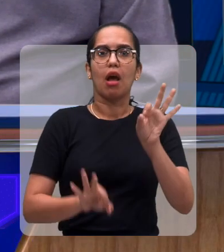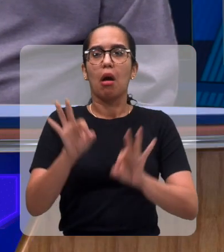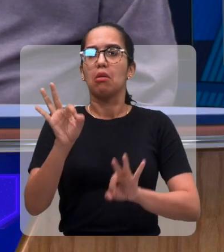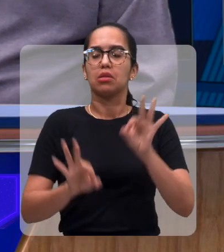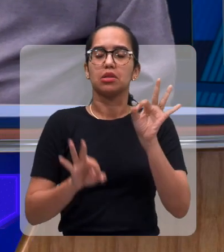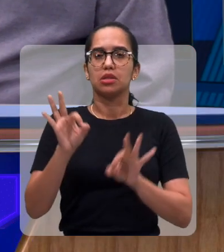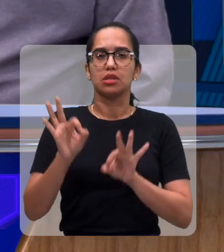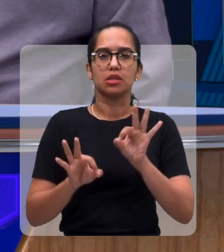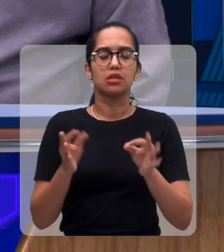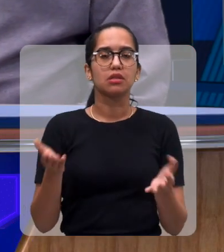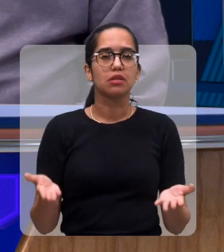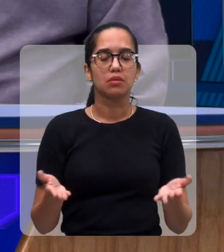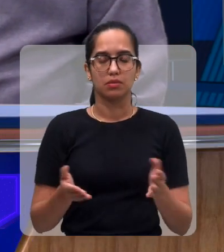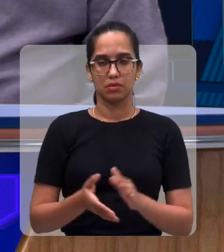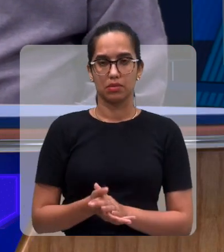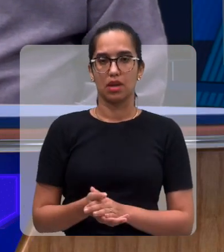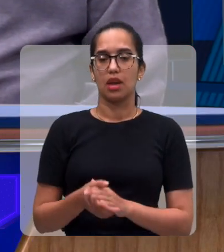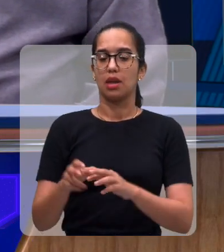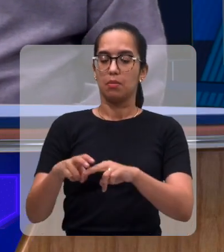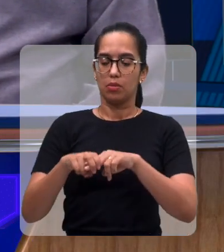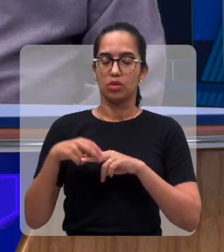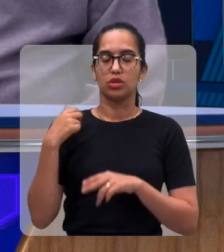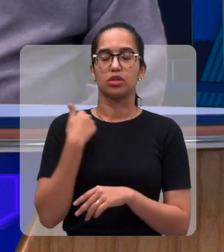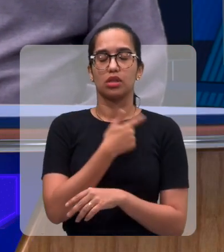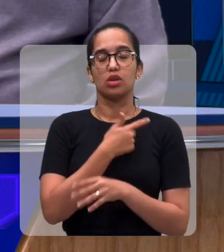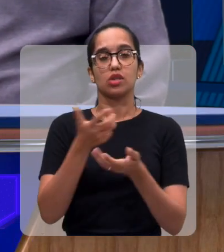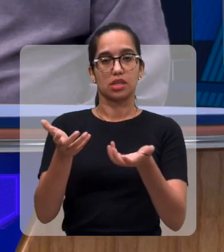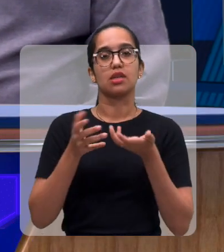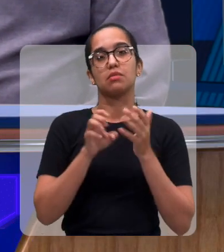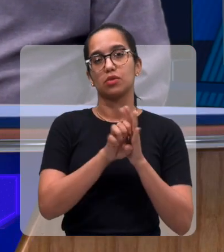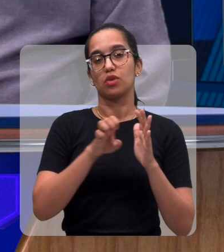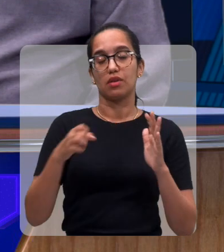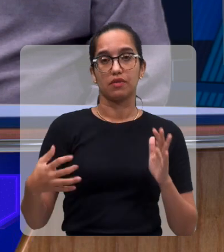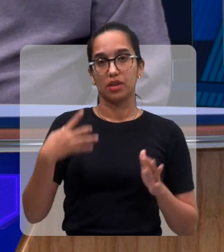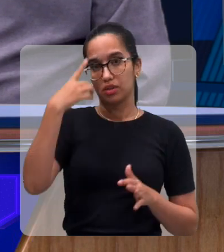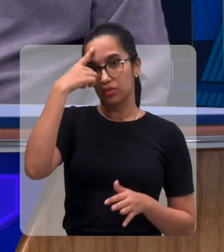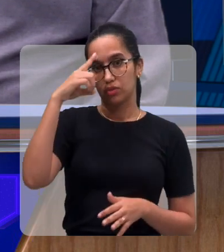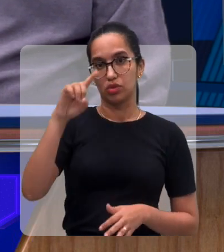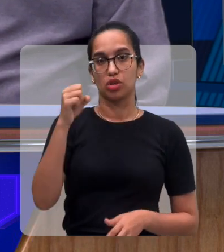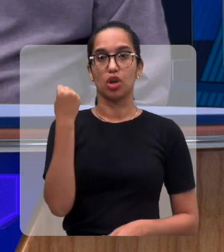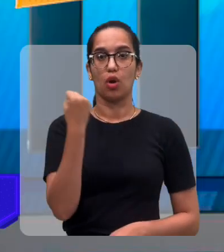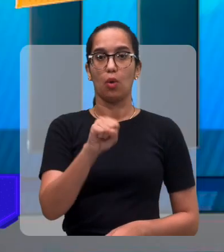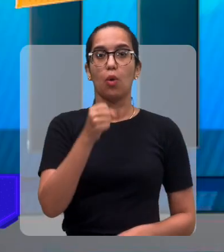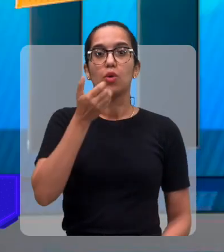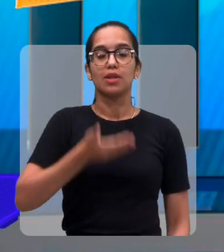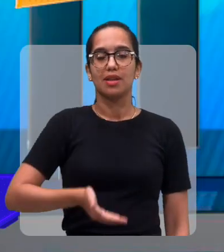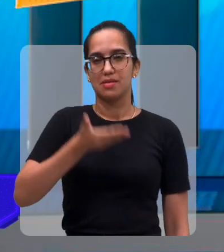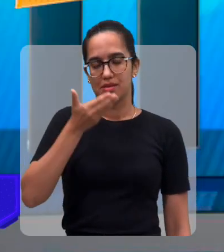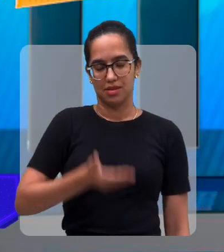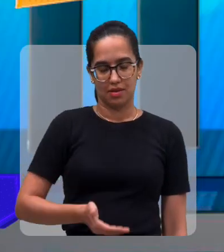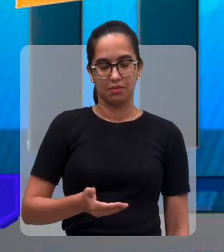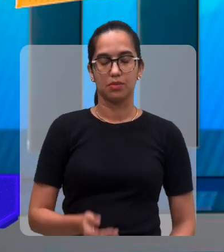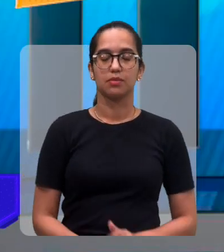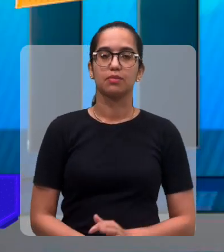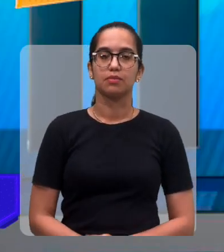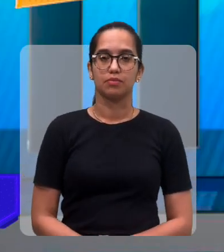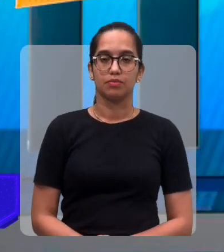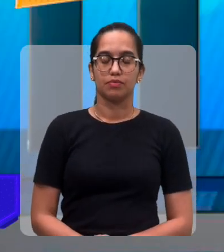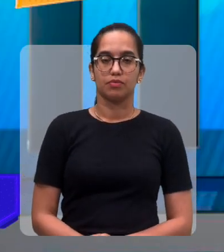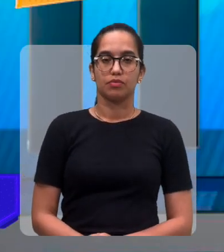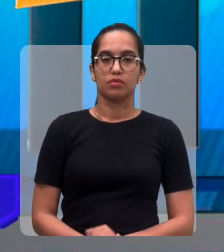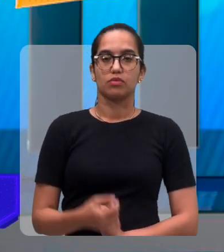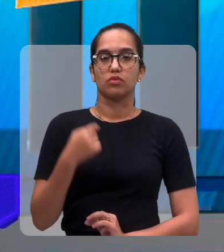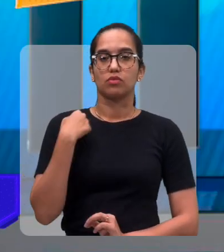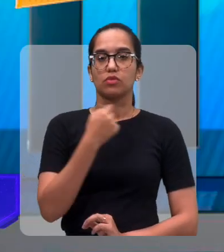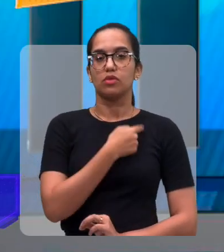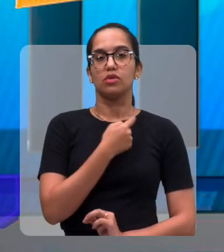aí? Pronto. É isso que nós estamos buscando através desse evento, né? Do dia 8 de dezembro. Nós vamos levar